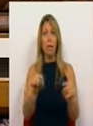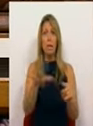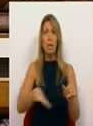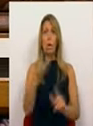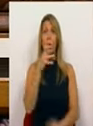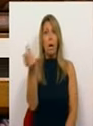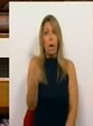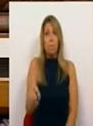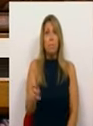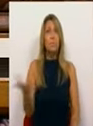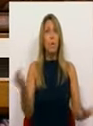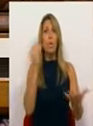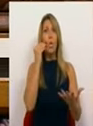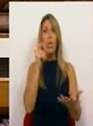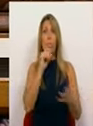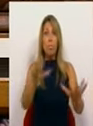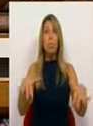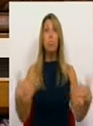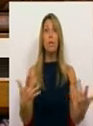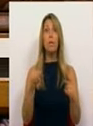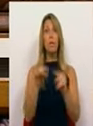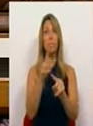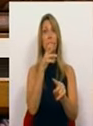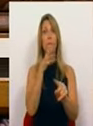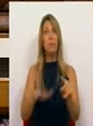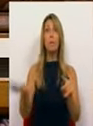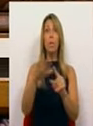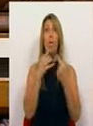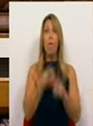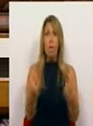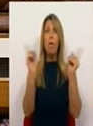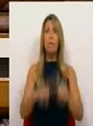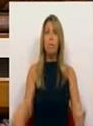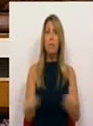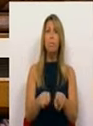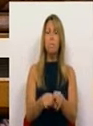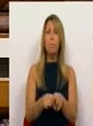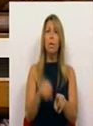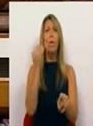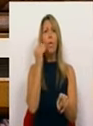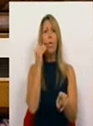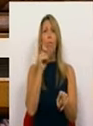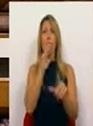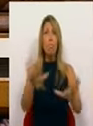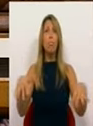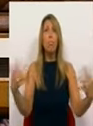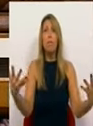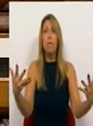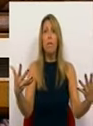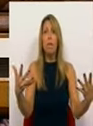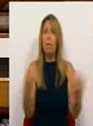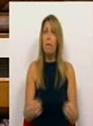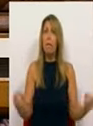sucedido? Como é possível que tal drama se tenha repetido? Como é possível que nada se tenha